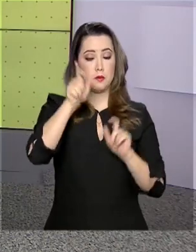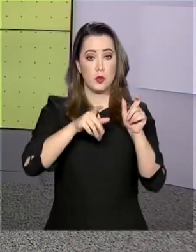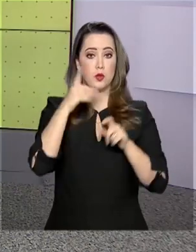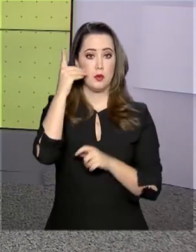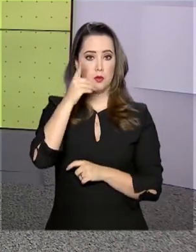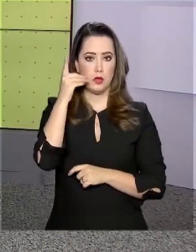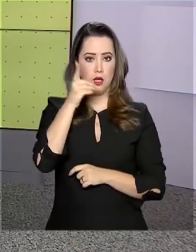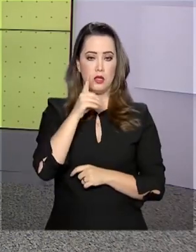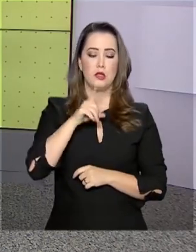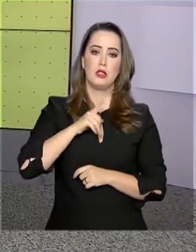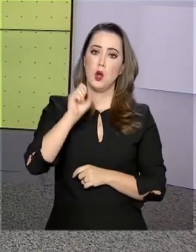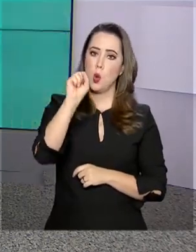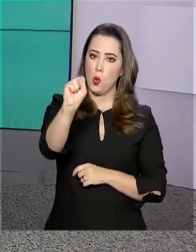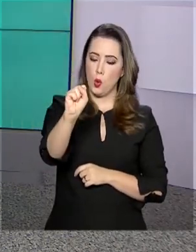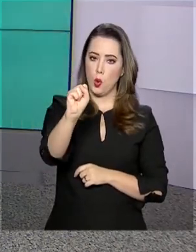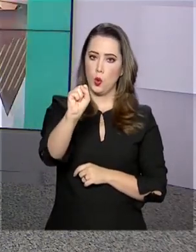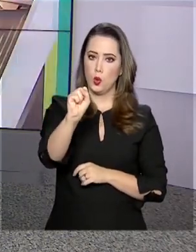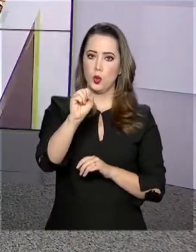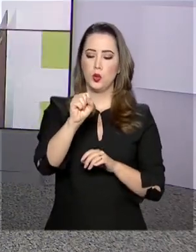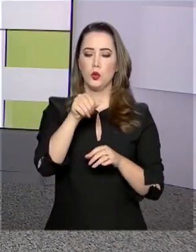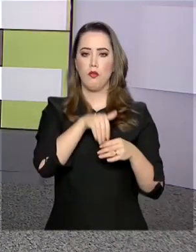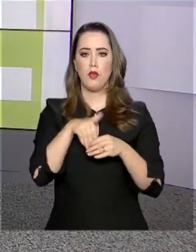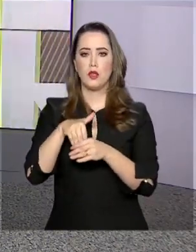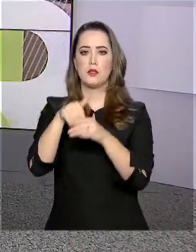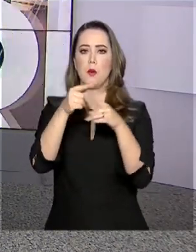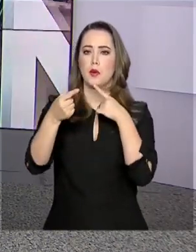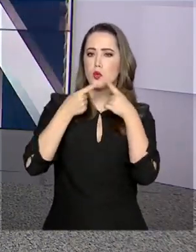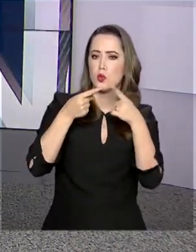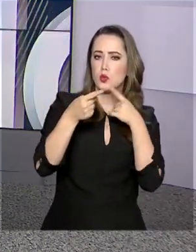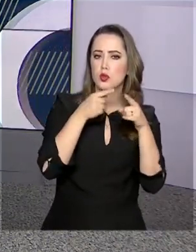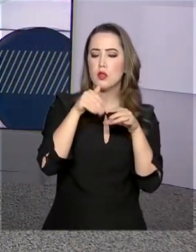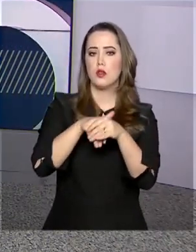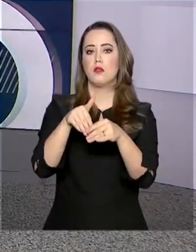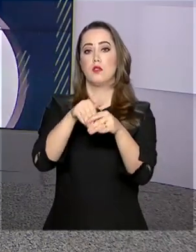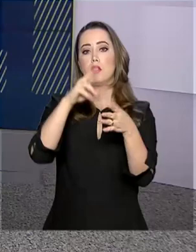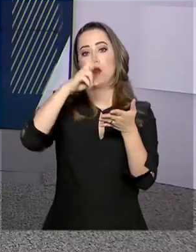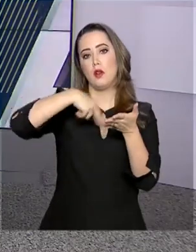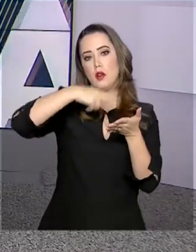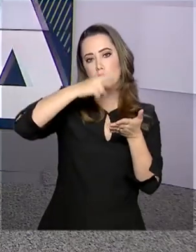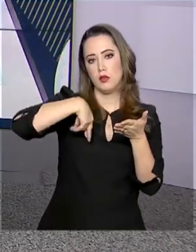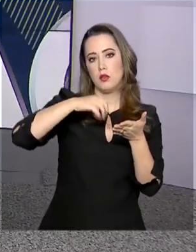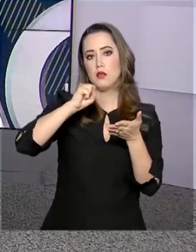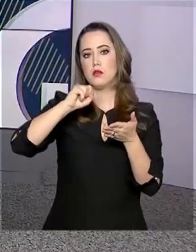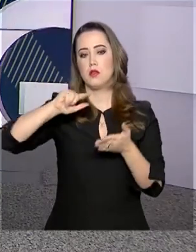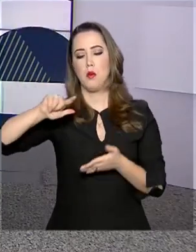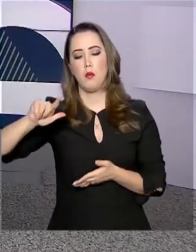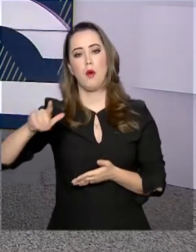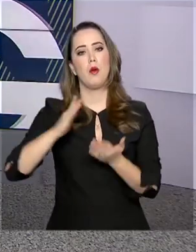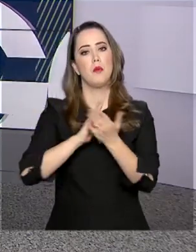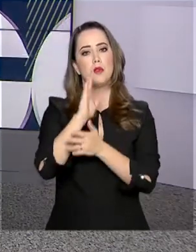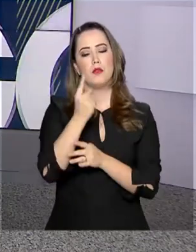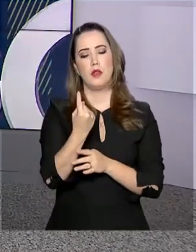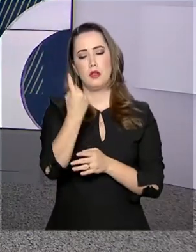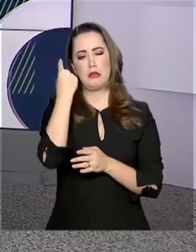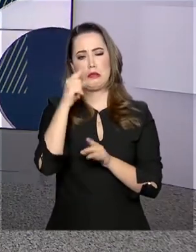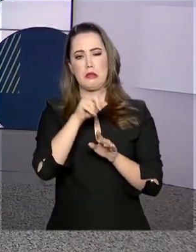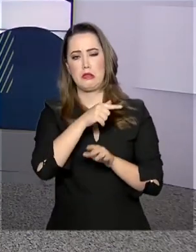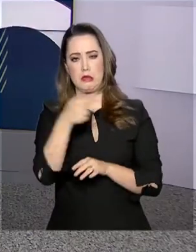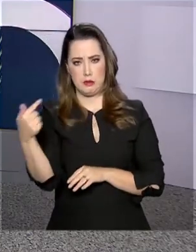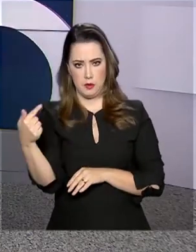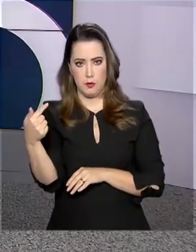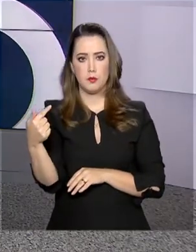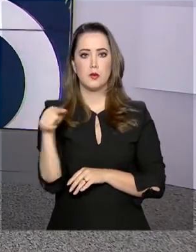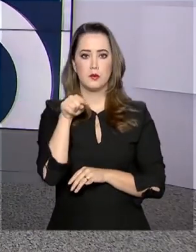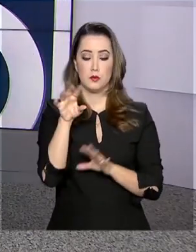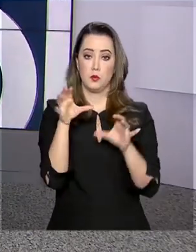pelo menos oito sessões para discutir e votar o parecer do relator Samuel Moreira, aprovado na semana passada pela Comissão Especial.